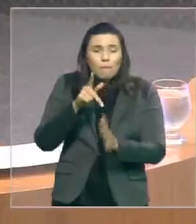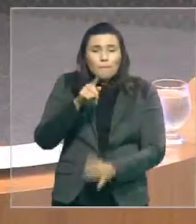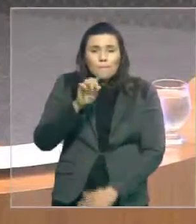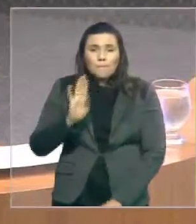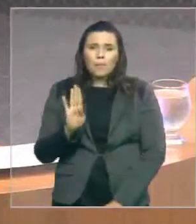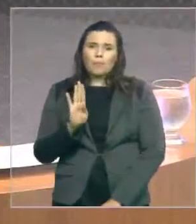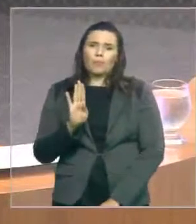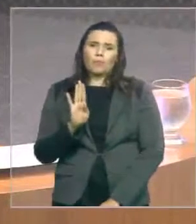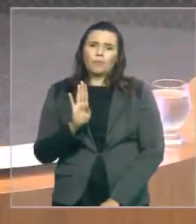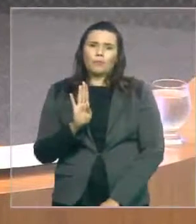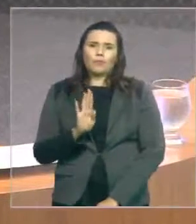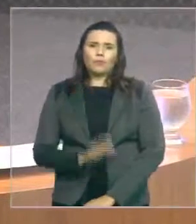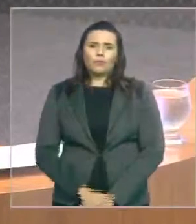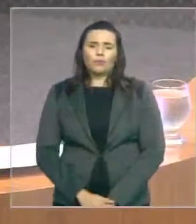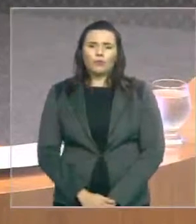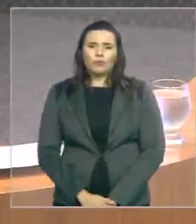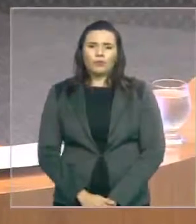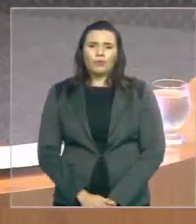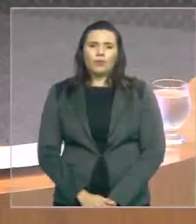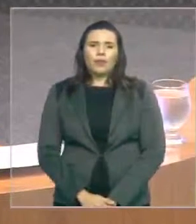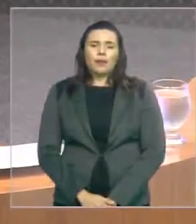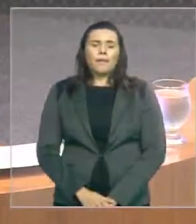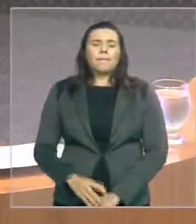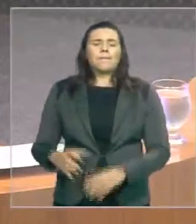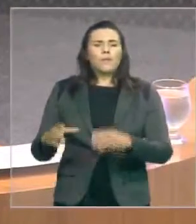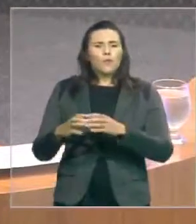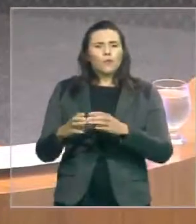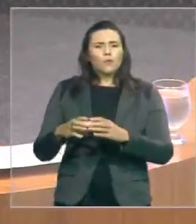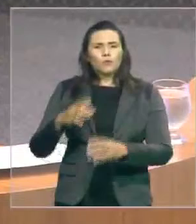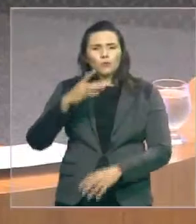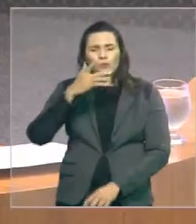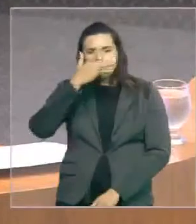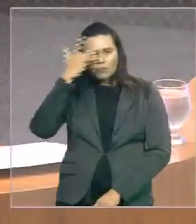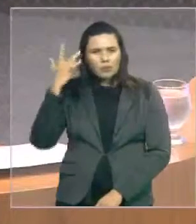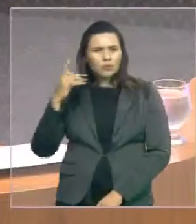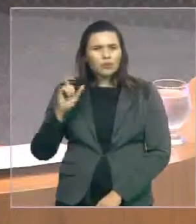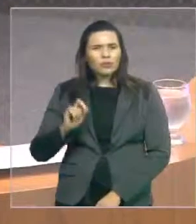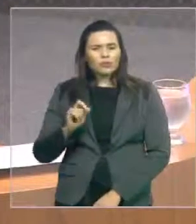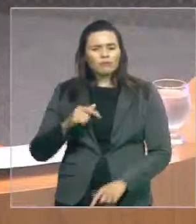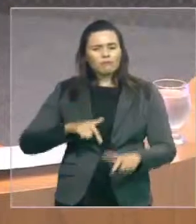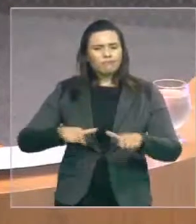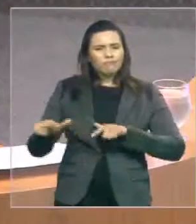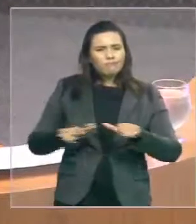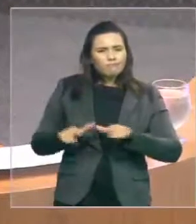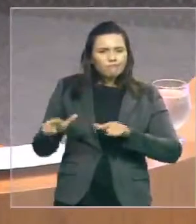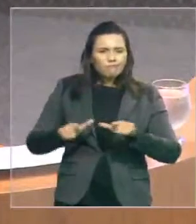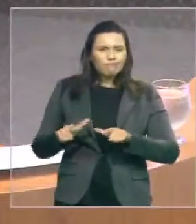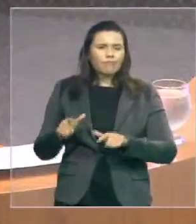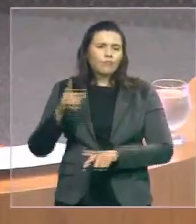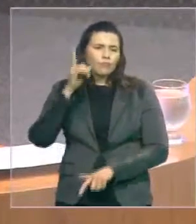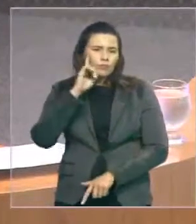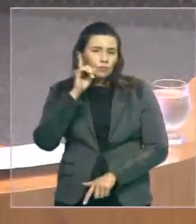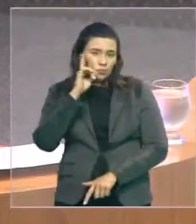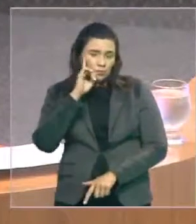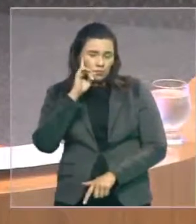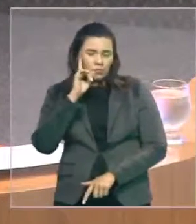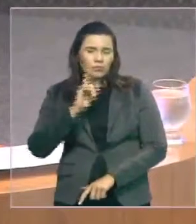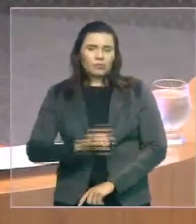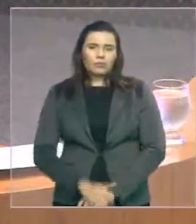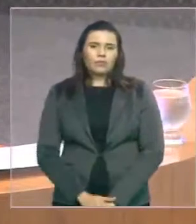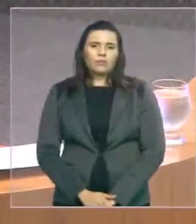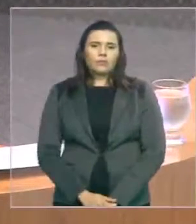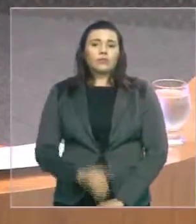pessoas que estão dedicando tempo ao trabalho nesses órgãos. Quando o governo celebra um